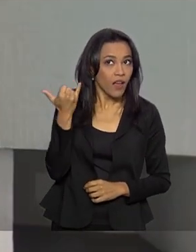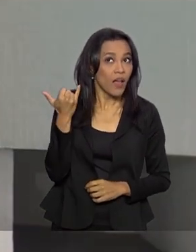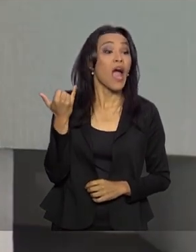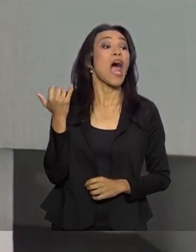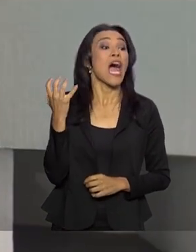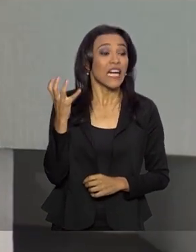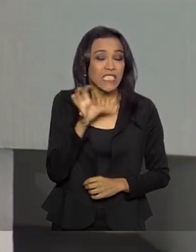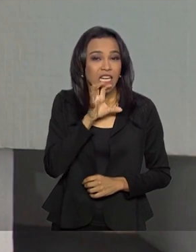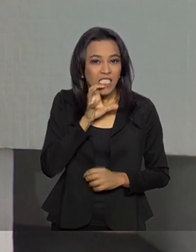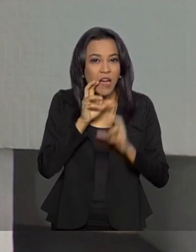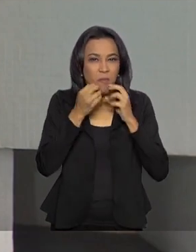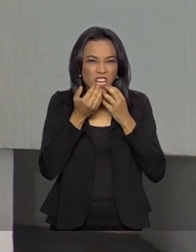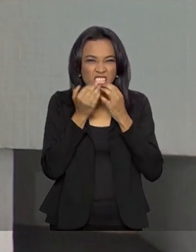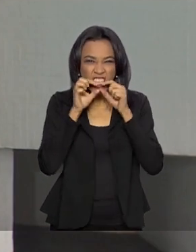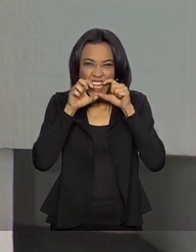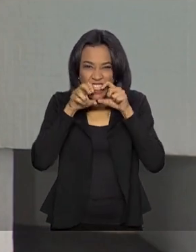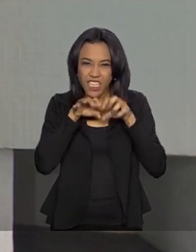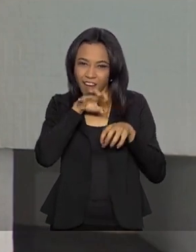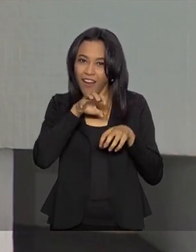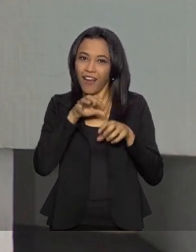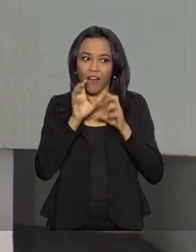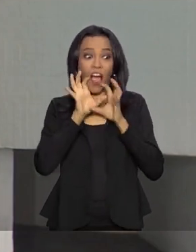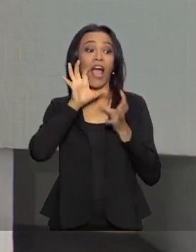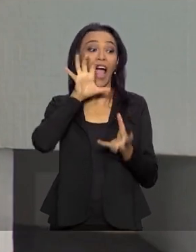Agora mostra o dentinho para a